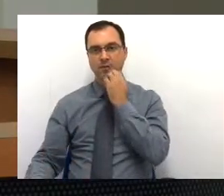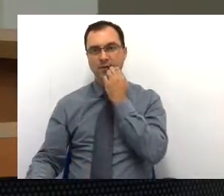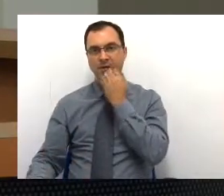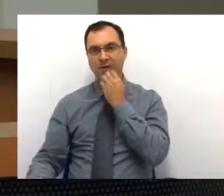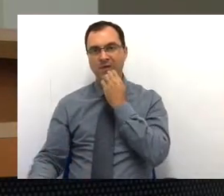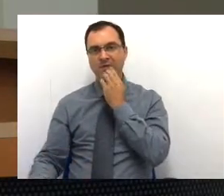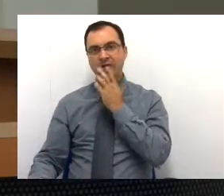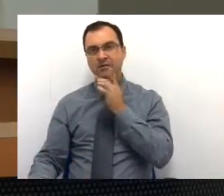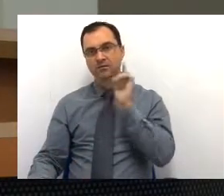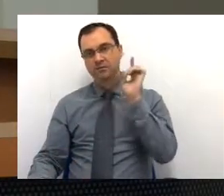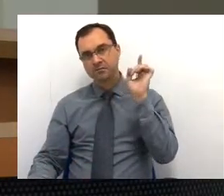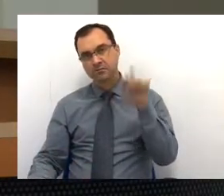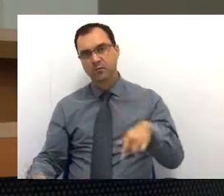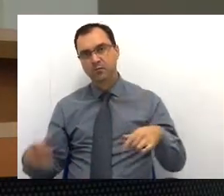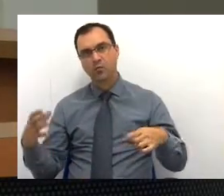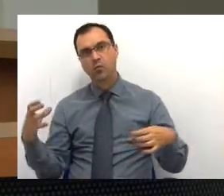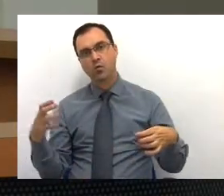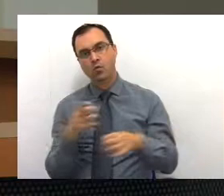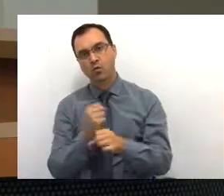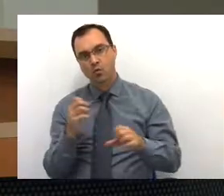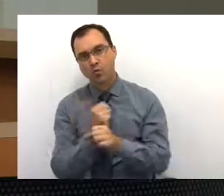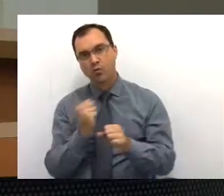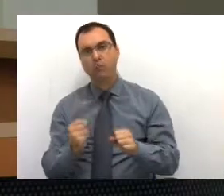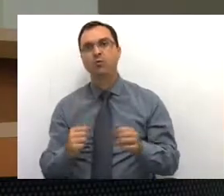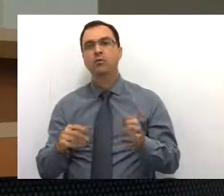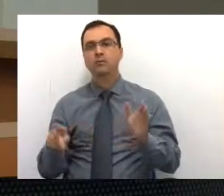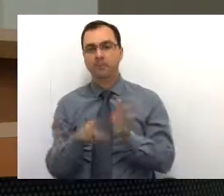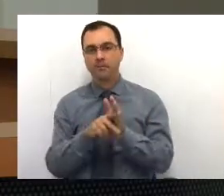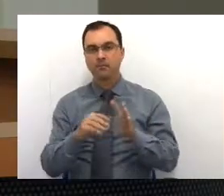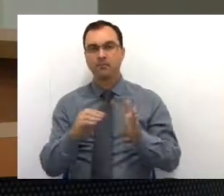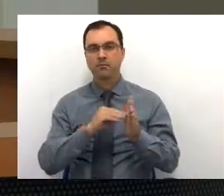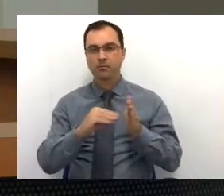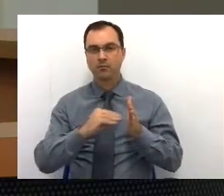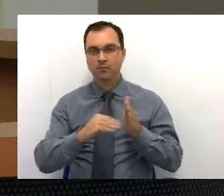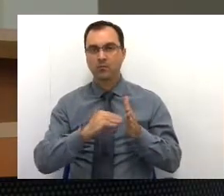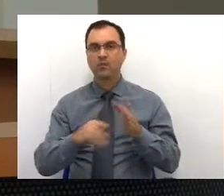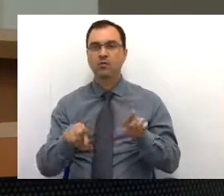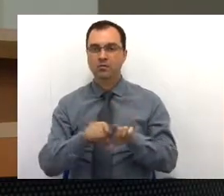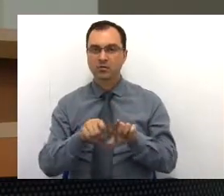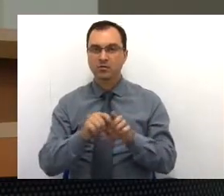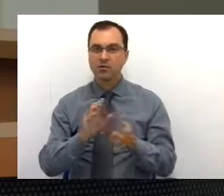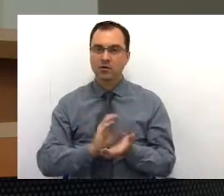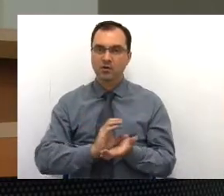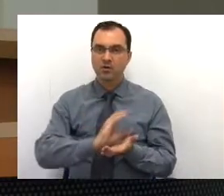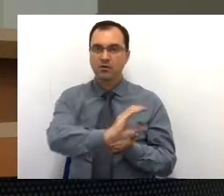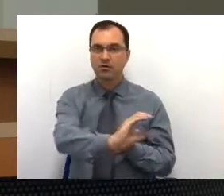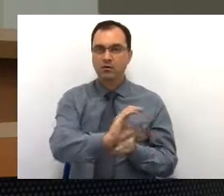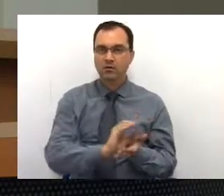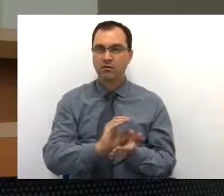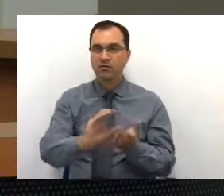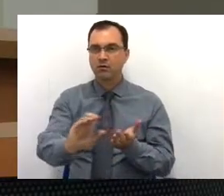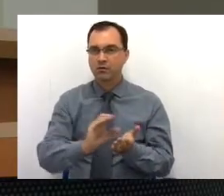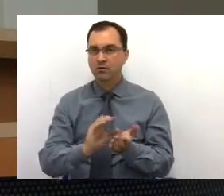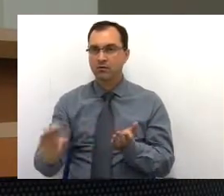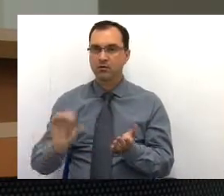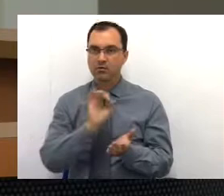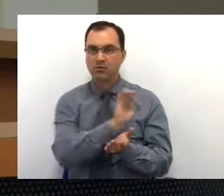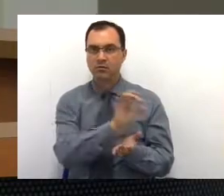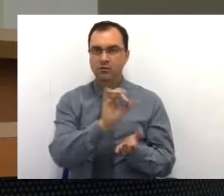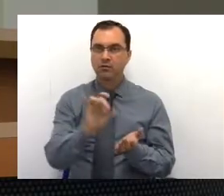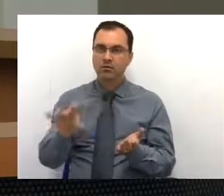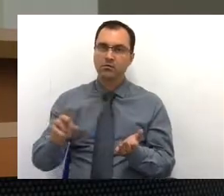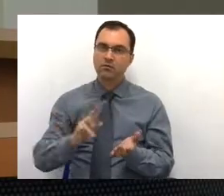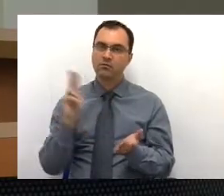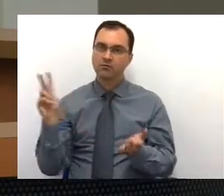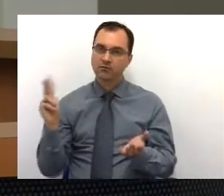Então, esse é o orçamento da Secretaria de Saúde e a divisão, o que corresponde cada um desses. Então, temos o valor